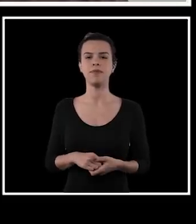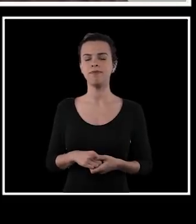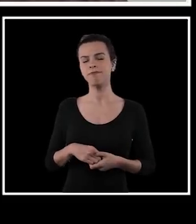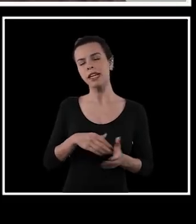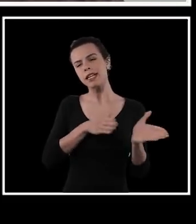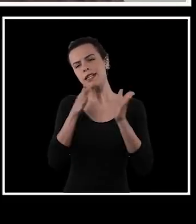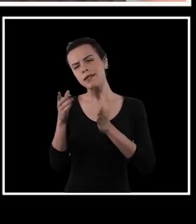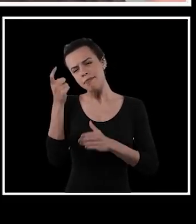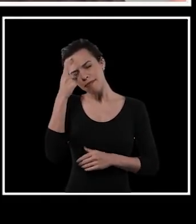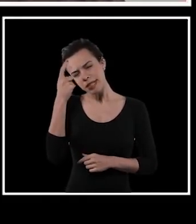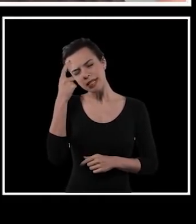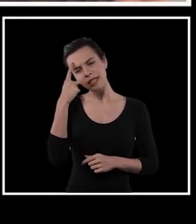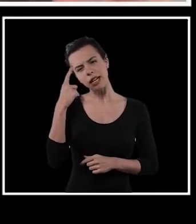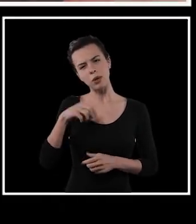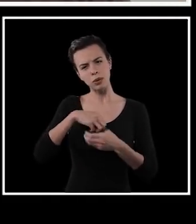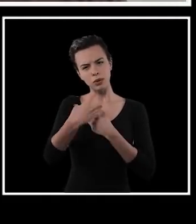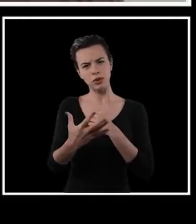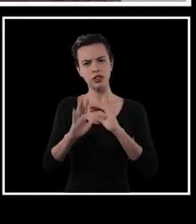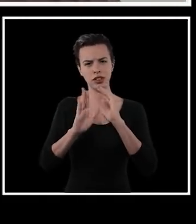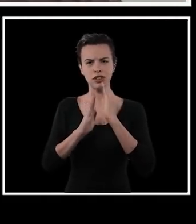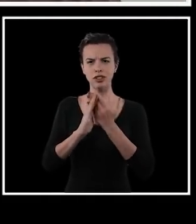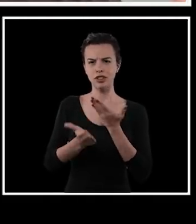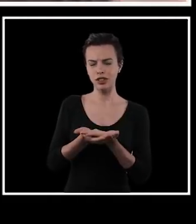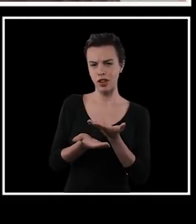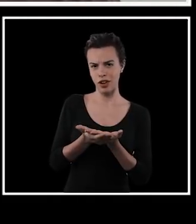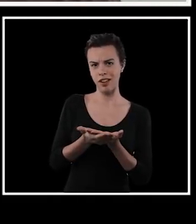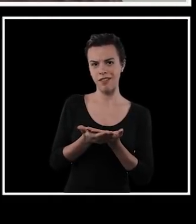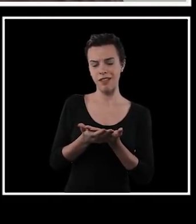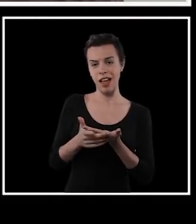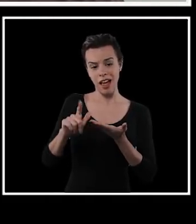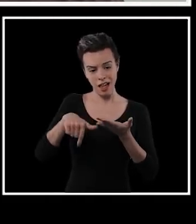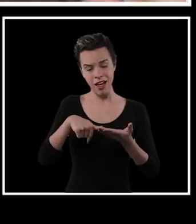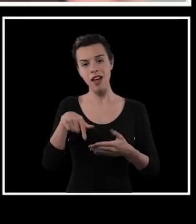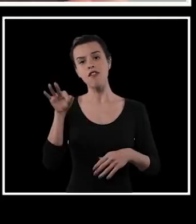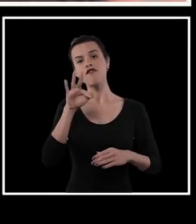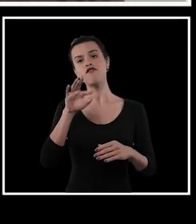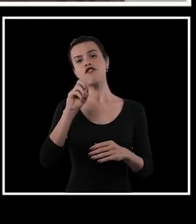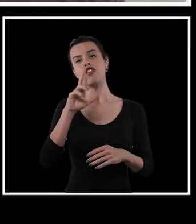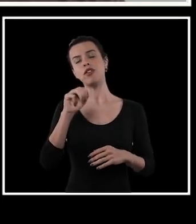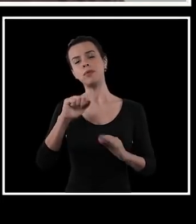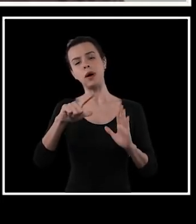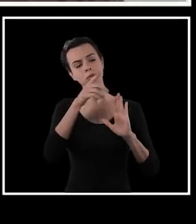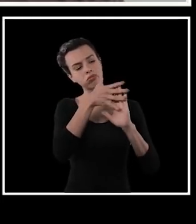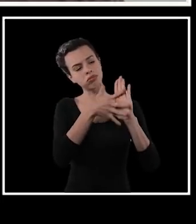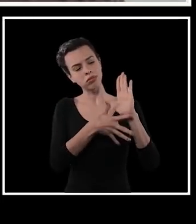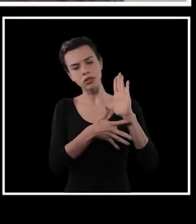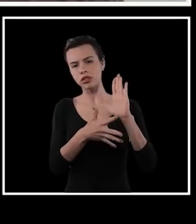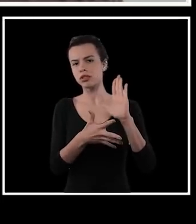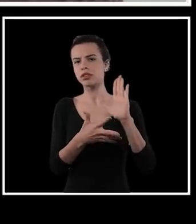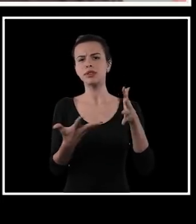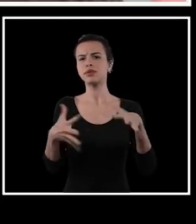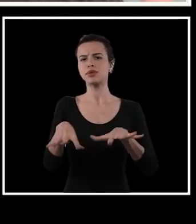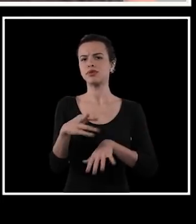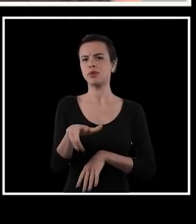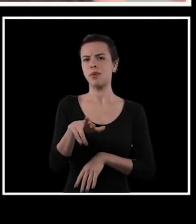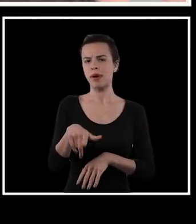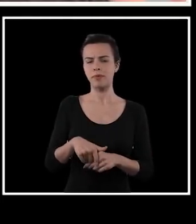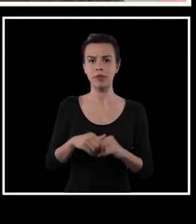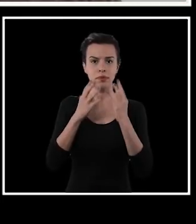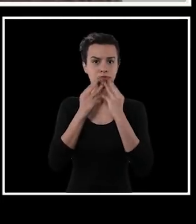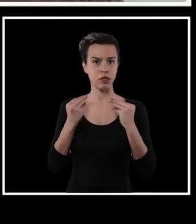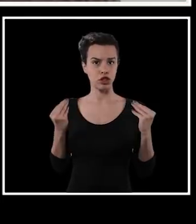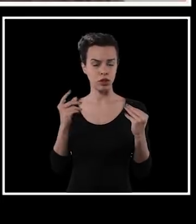Parte disso seria repensar o conteúdo que a gente já tem na escola, né, o conteúdo formal, que não é um conteúdo inclusivo, né, a gente, por exemplo,